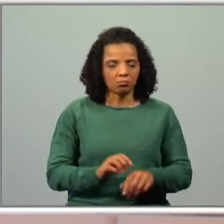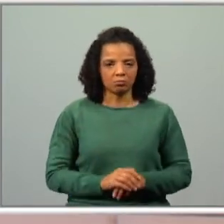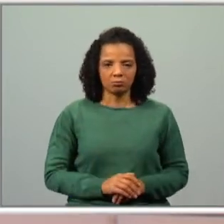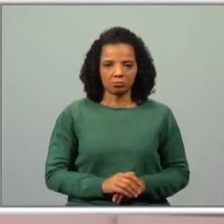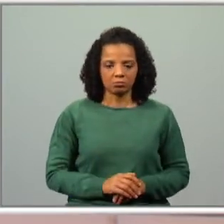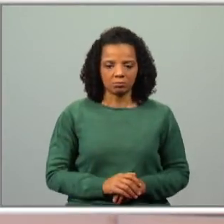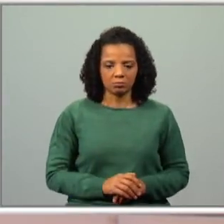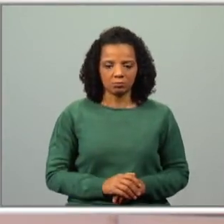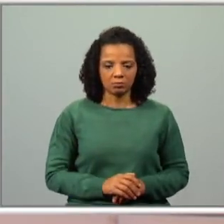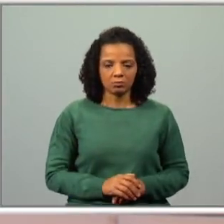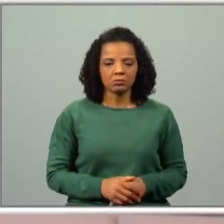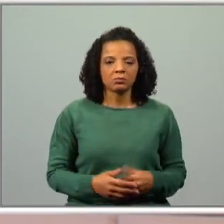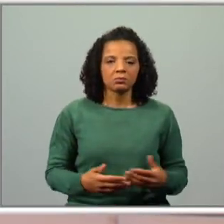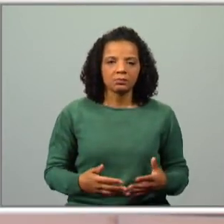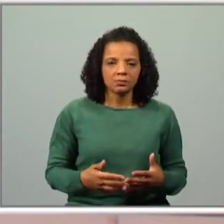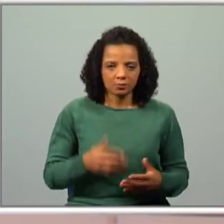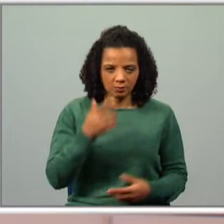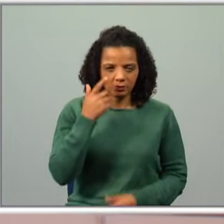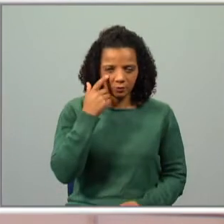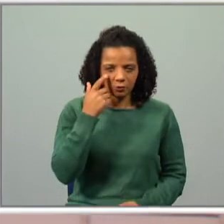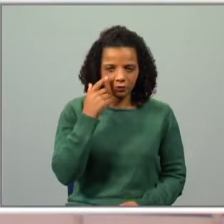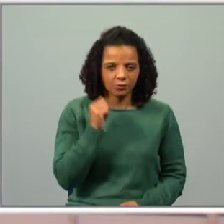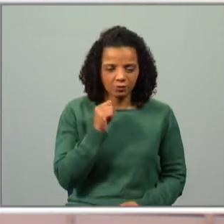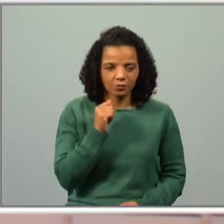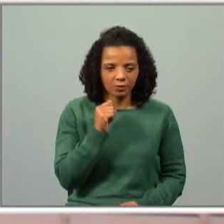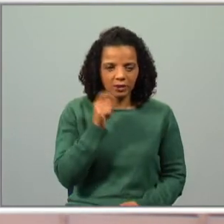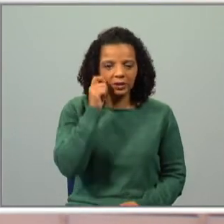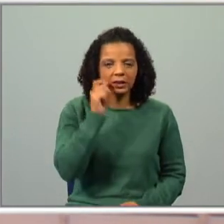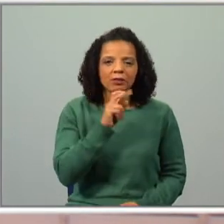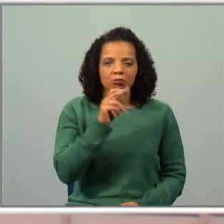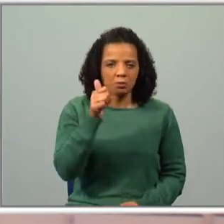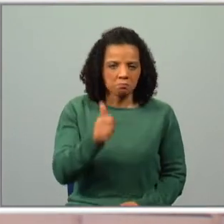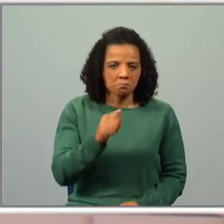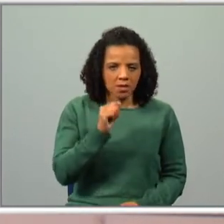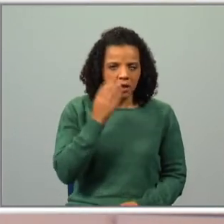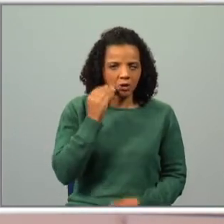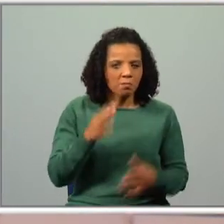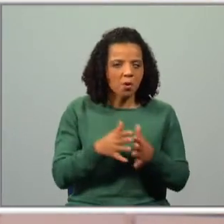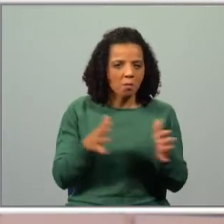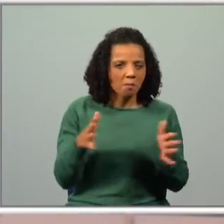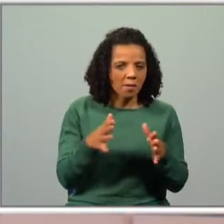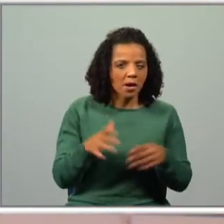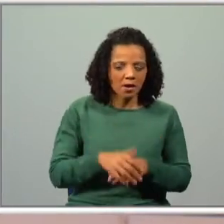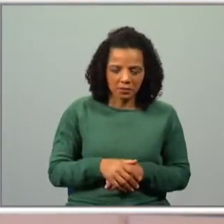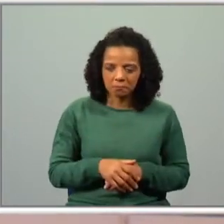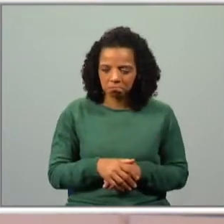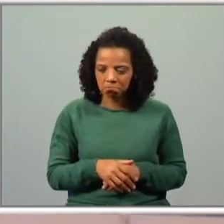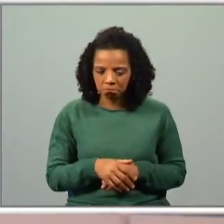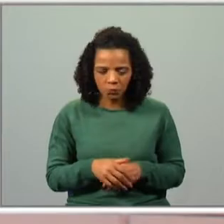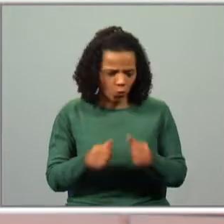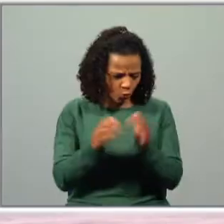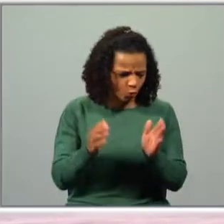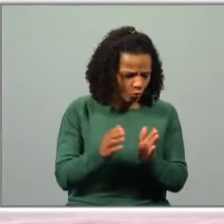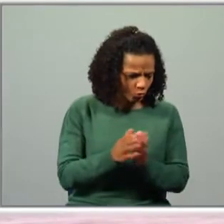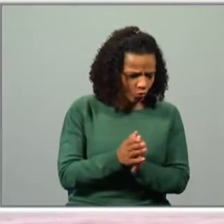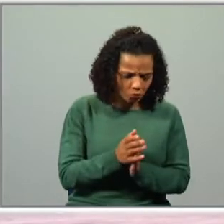baixo. Muito bem. Então vamos agora ver quais de vocês acertaram. Eu acho que foi a maioria. Não sei se não terão sido todos